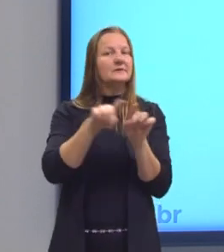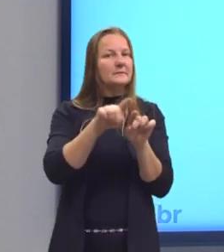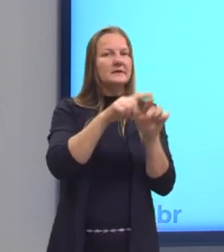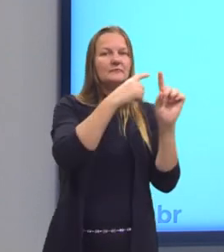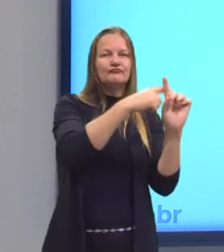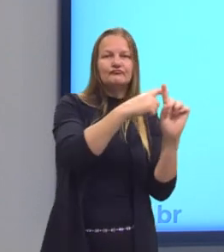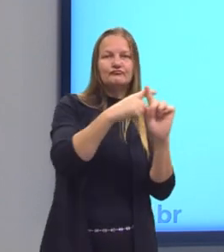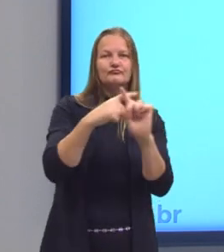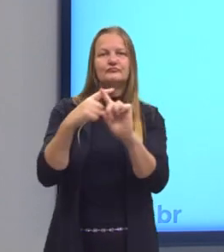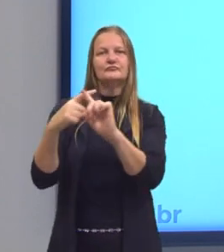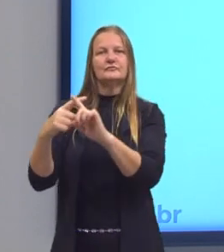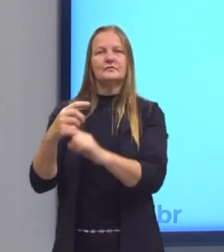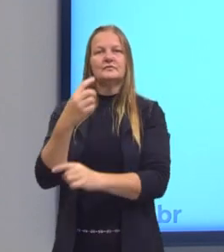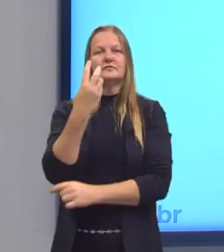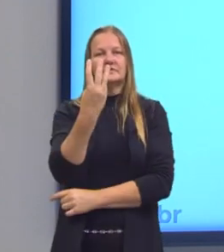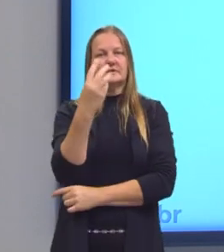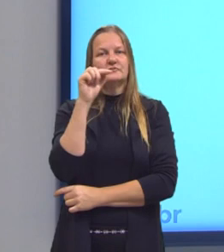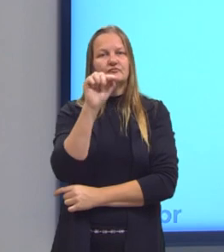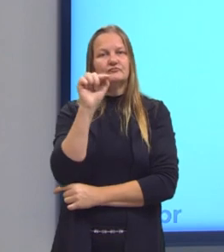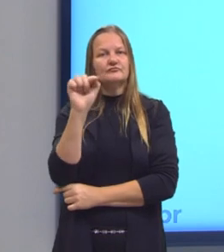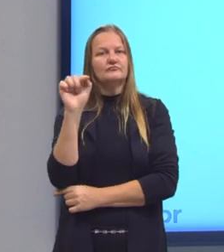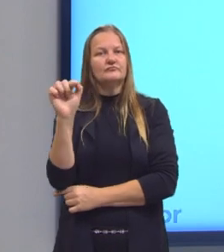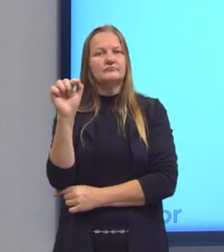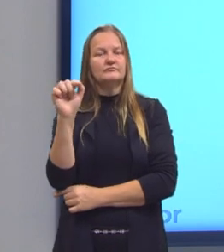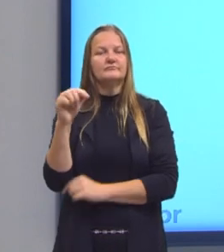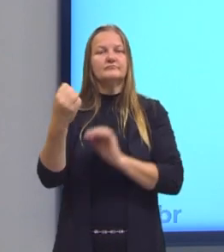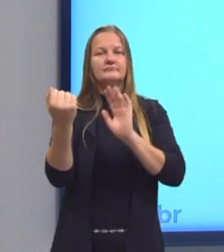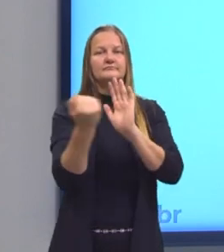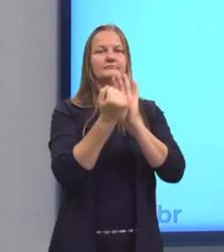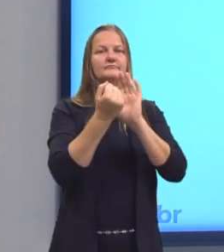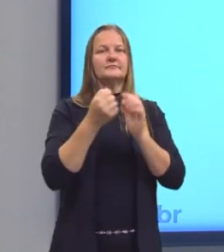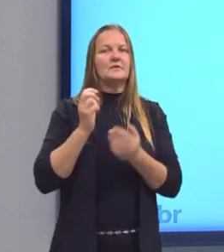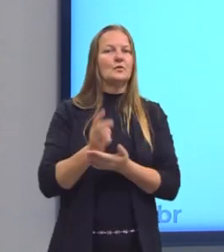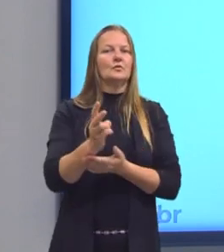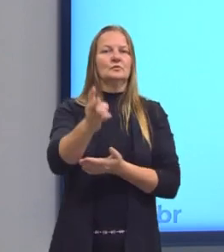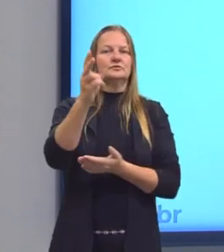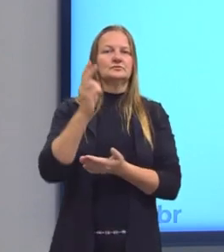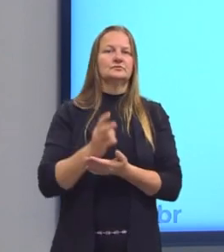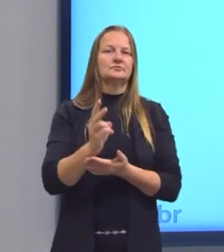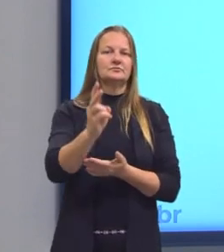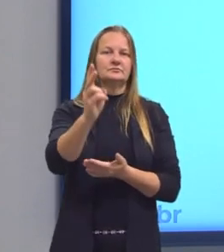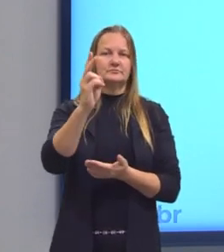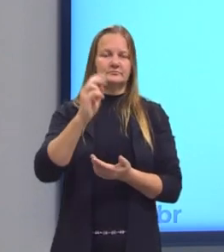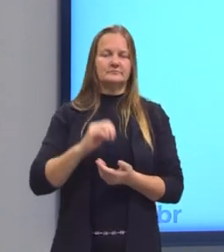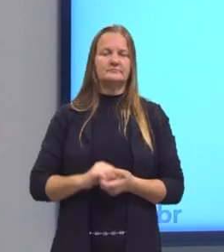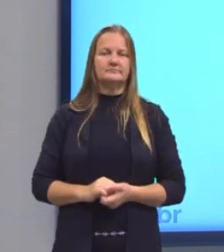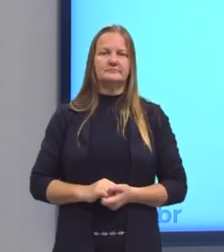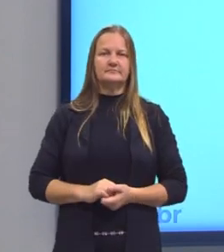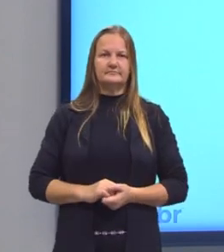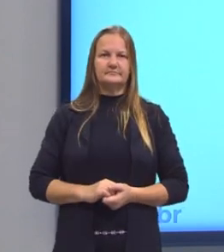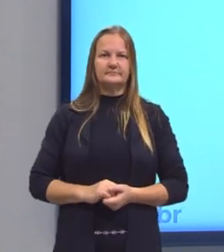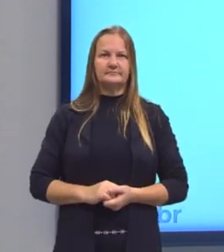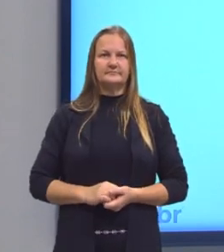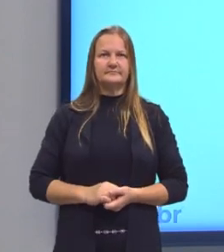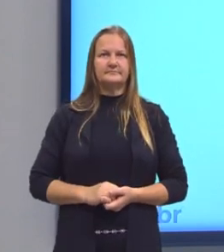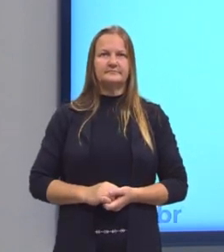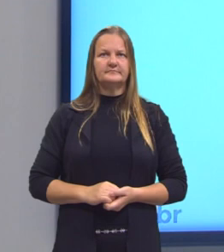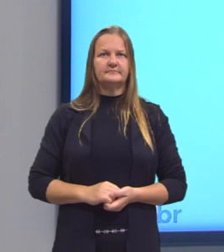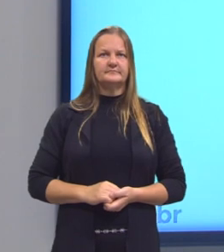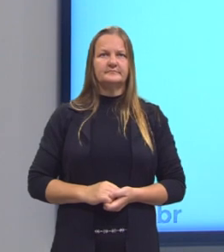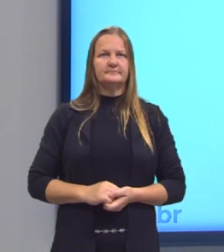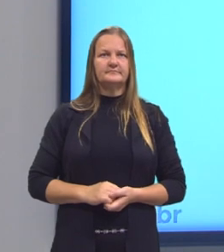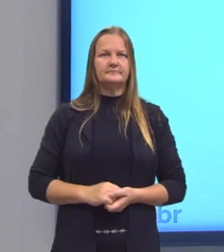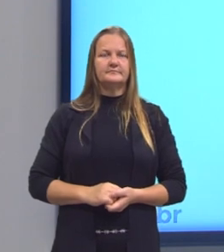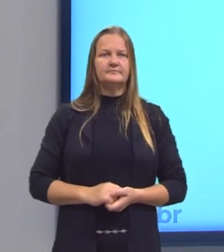Por isso, a gente coloca os pontinhos para identificar essa continuidade dessa sequência numérica que nós formamos.